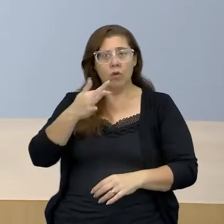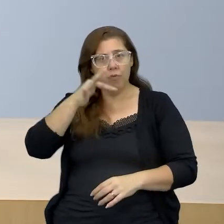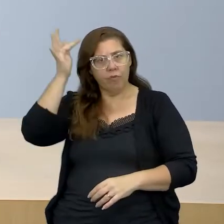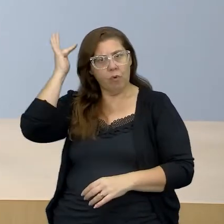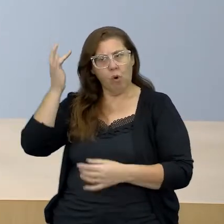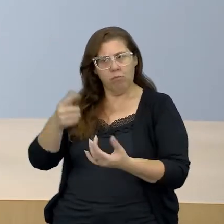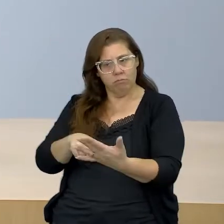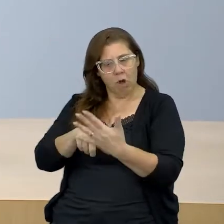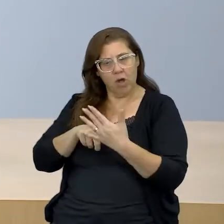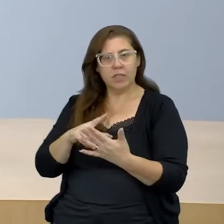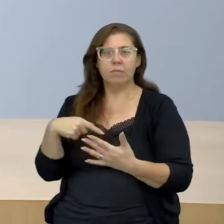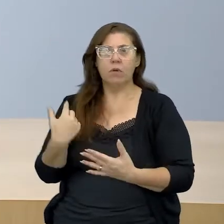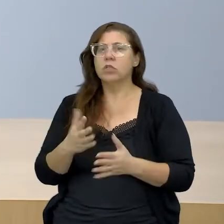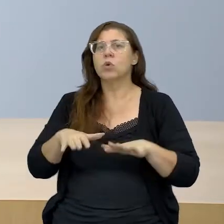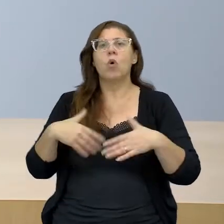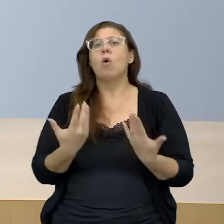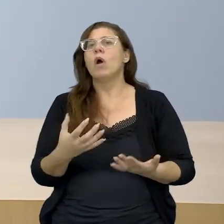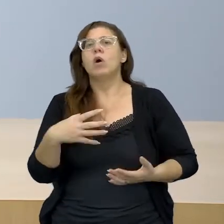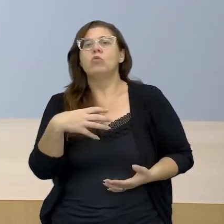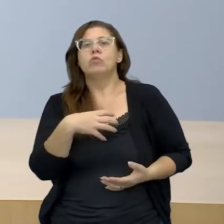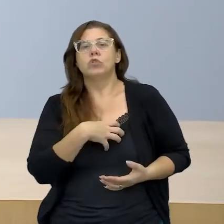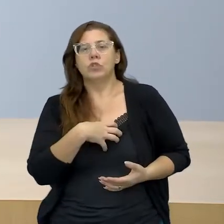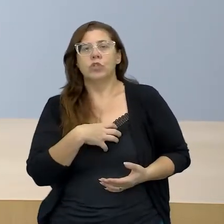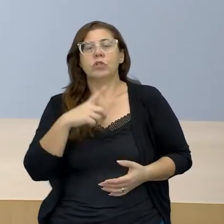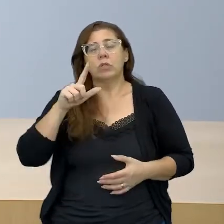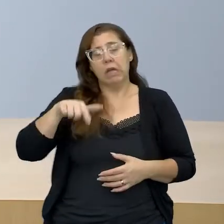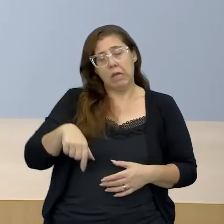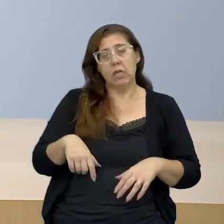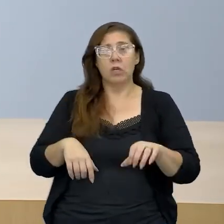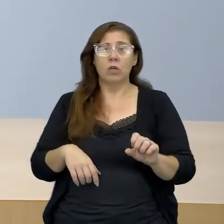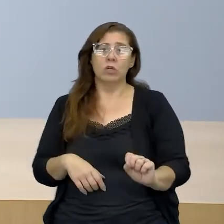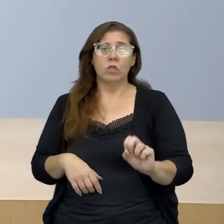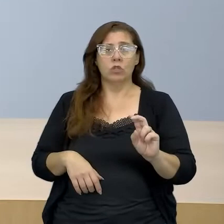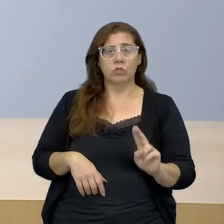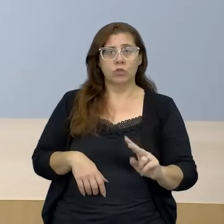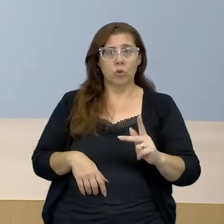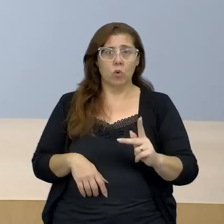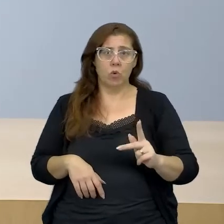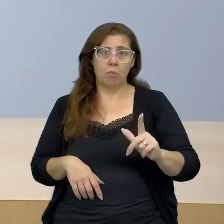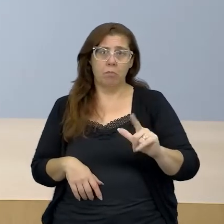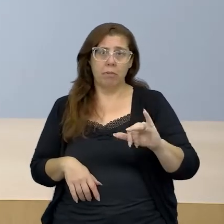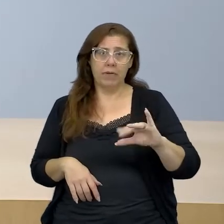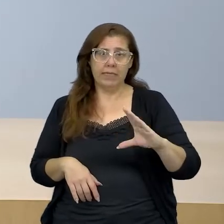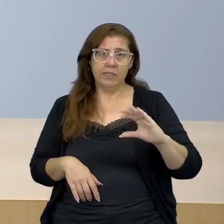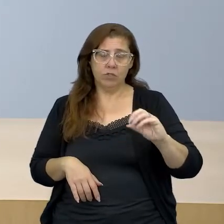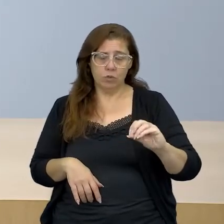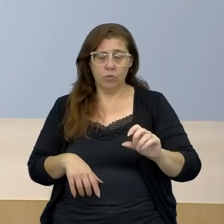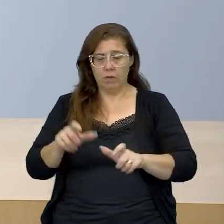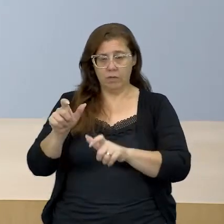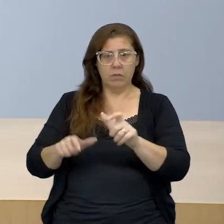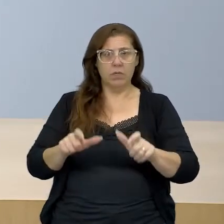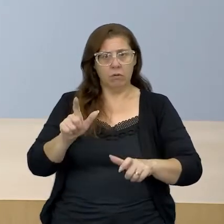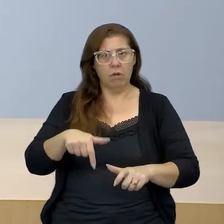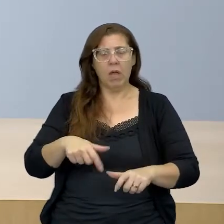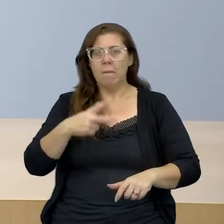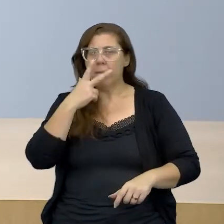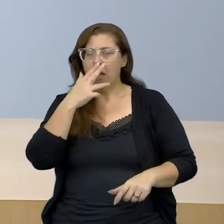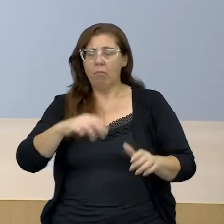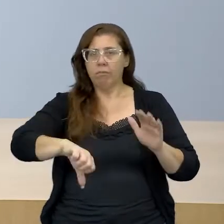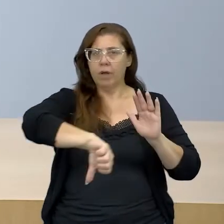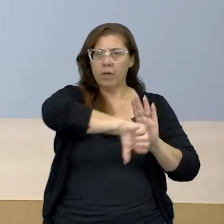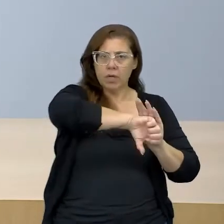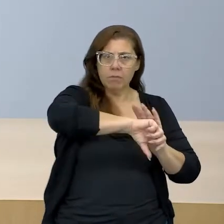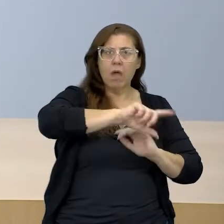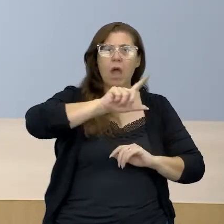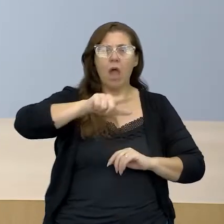que forma específica é essa, que é a forma do suplício. Então, os indivíduos que eram considerados criminosos,